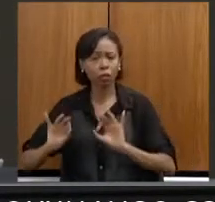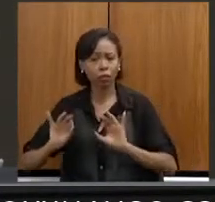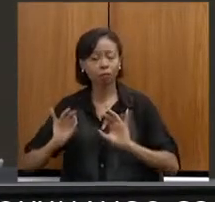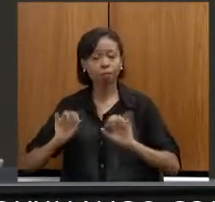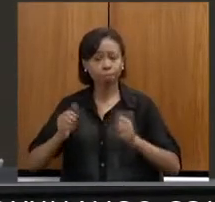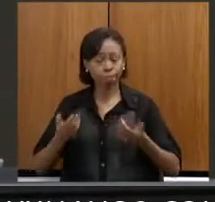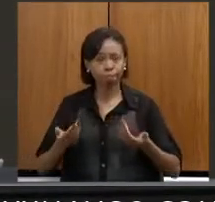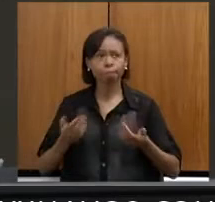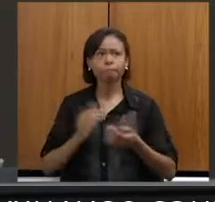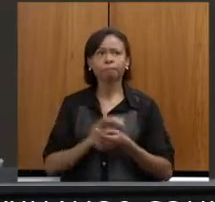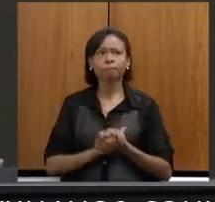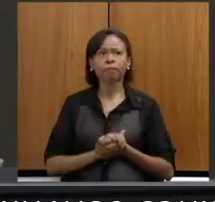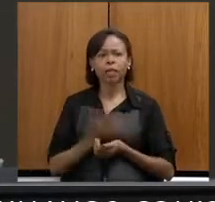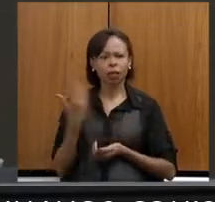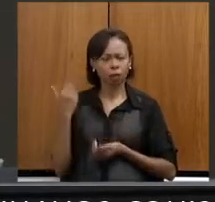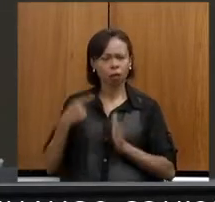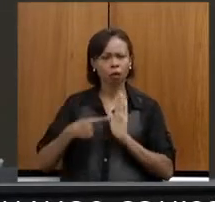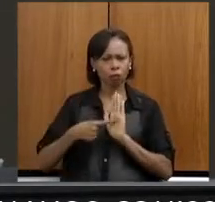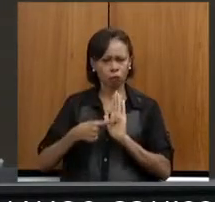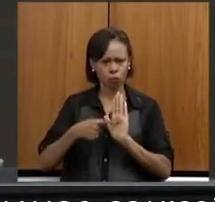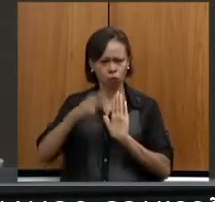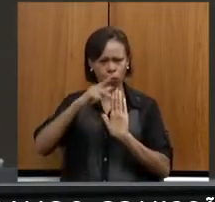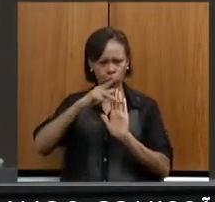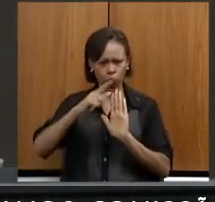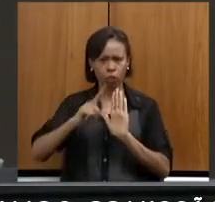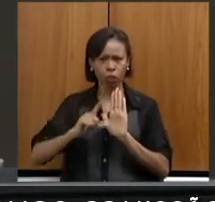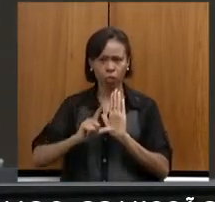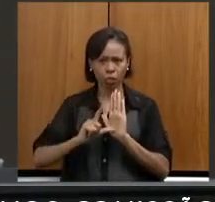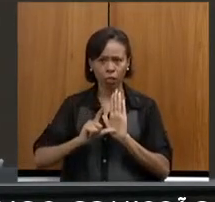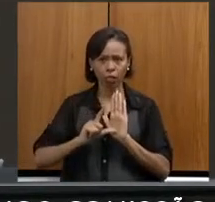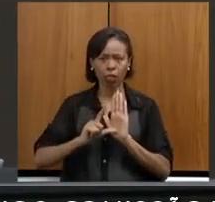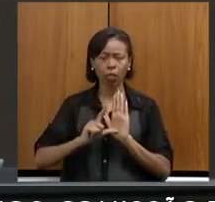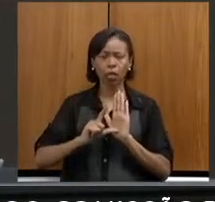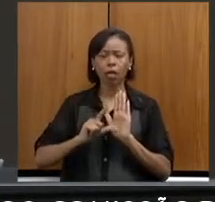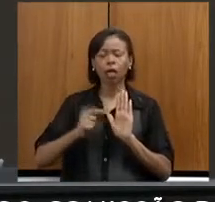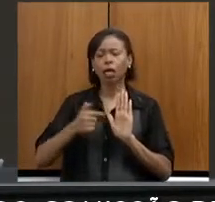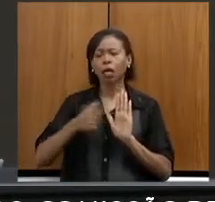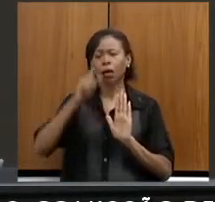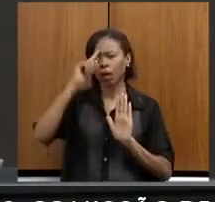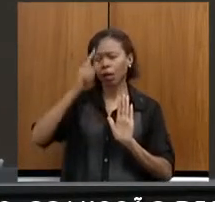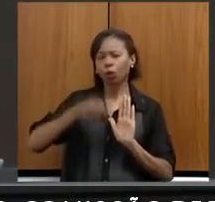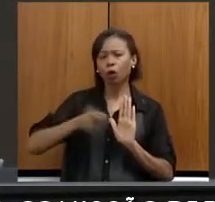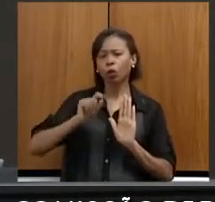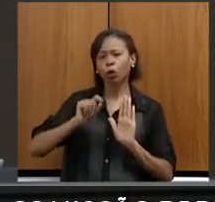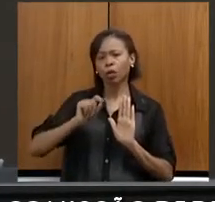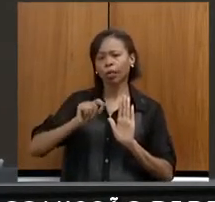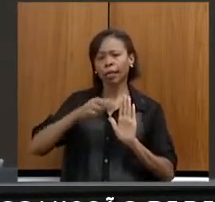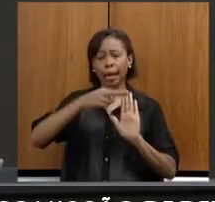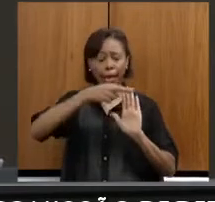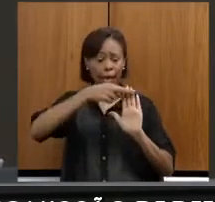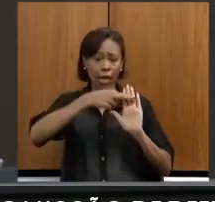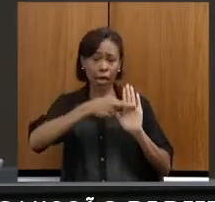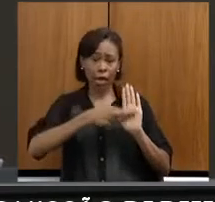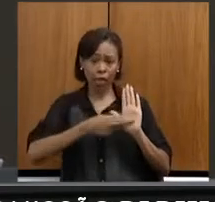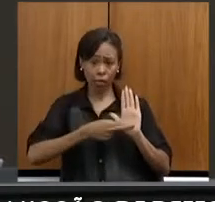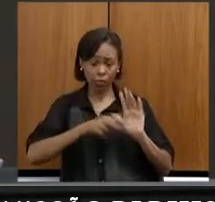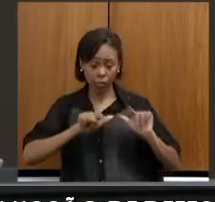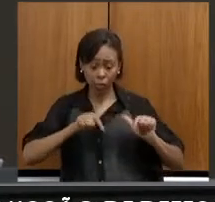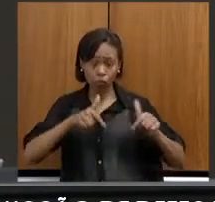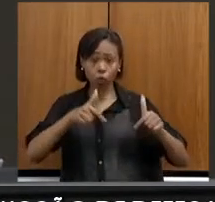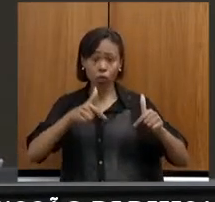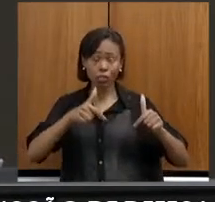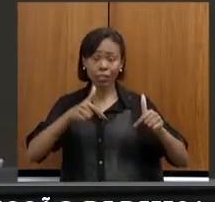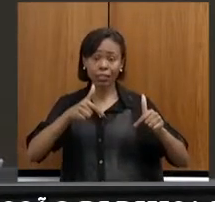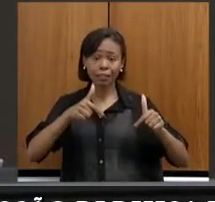apresentei aqui na casa um projeto de lei que estabelece as diretrizes para ações emergenciais de